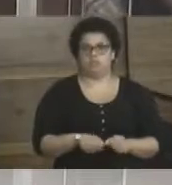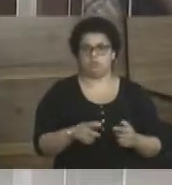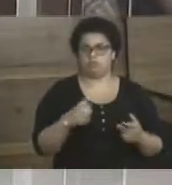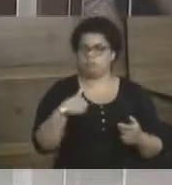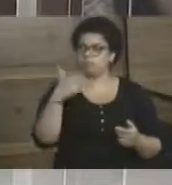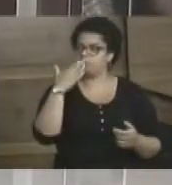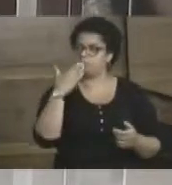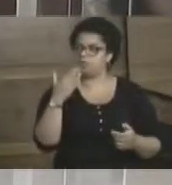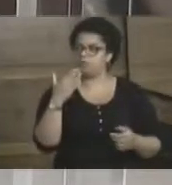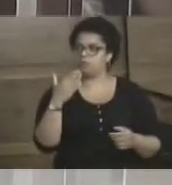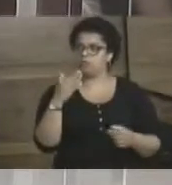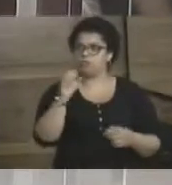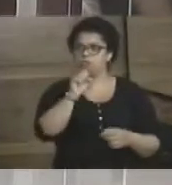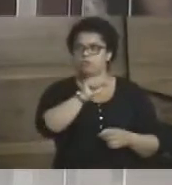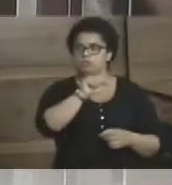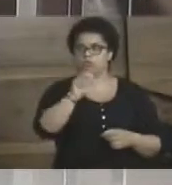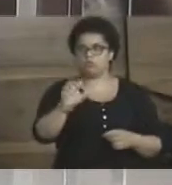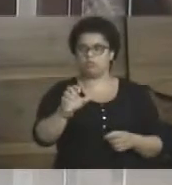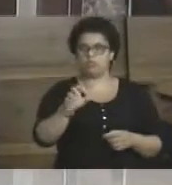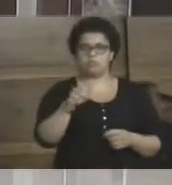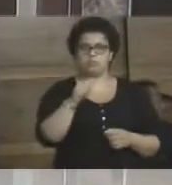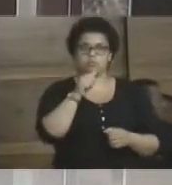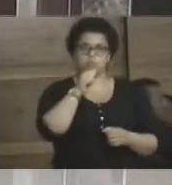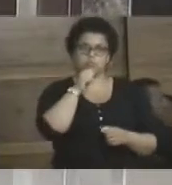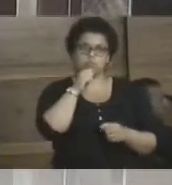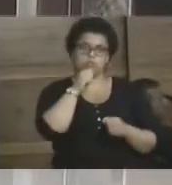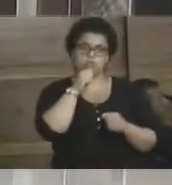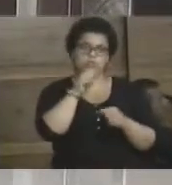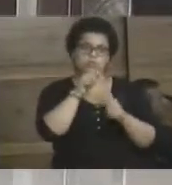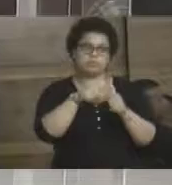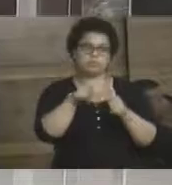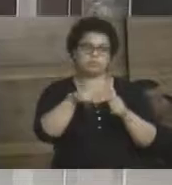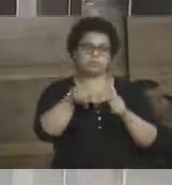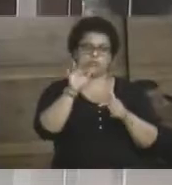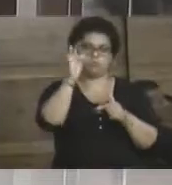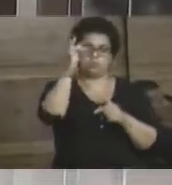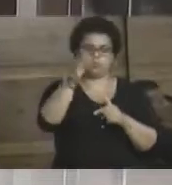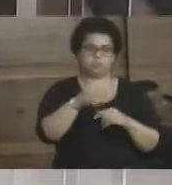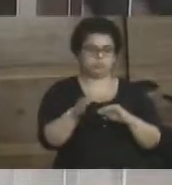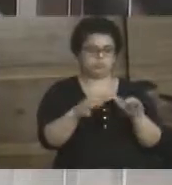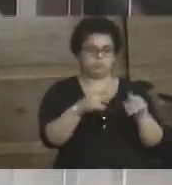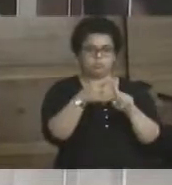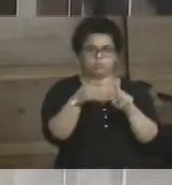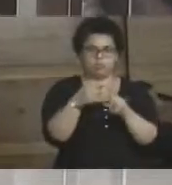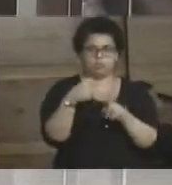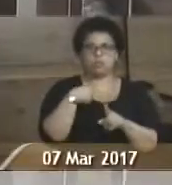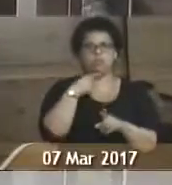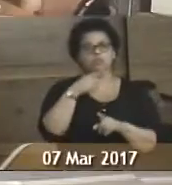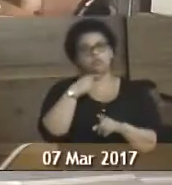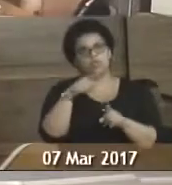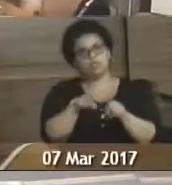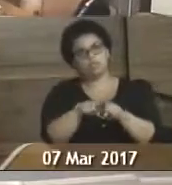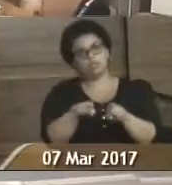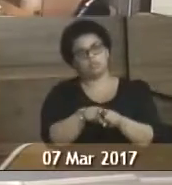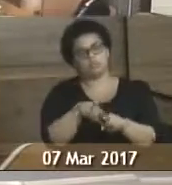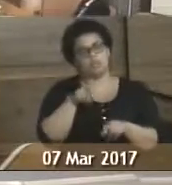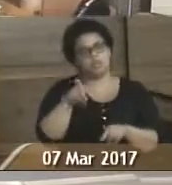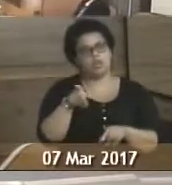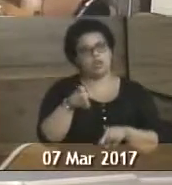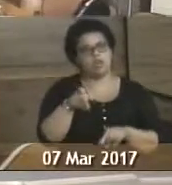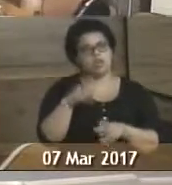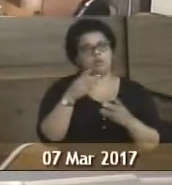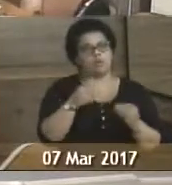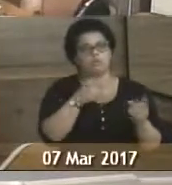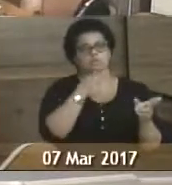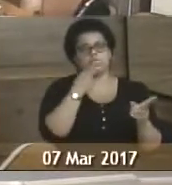Então, eu peço a intervenção do SAI lá para que a gente não possa ter problemas futuros também. Com a senhora parte, Mita? Claro. Na verdade, a minha dúvida também, essa contrapartida, porque,